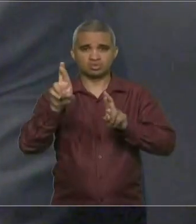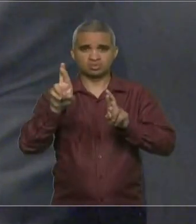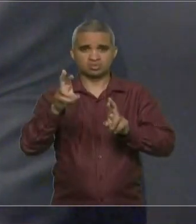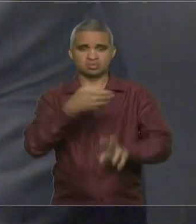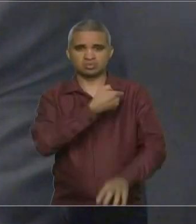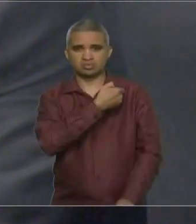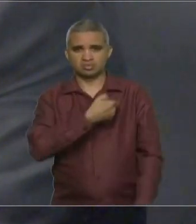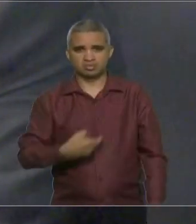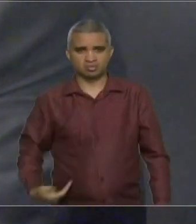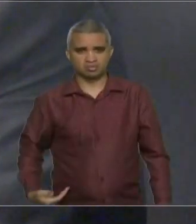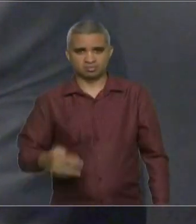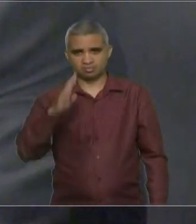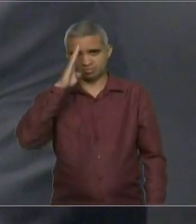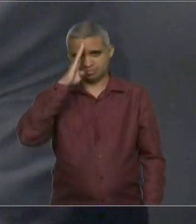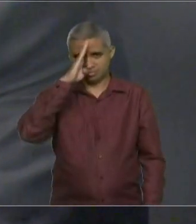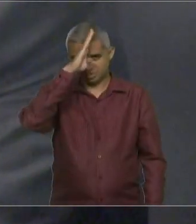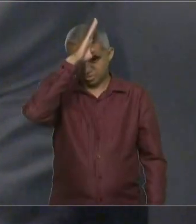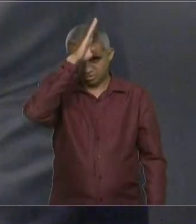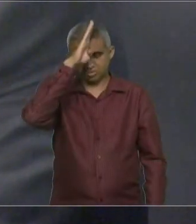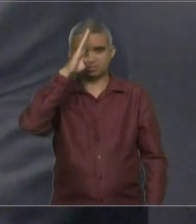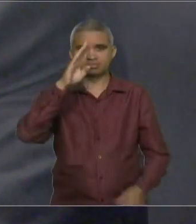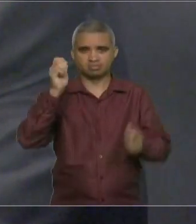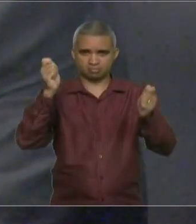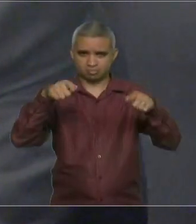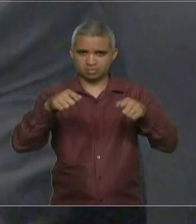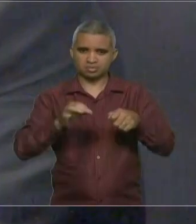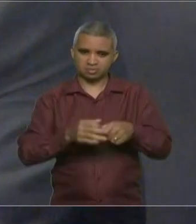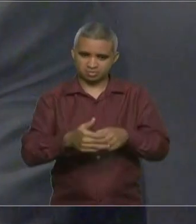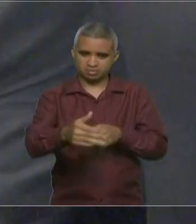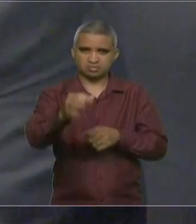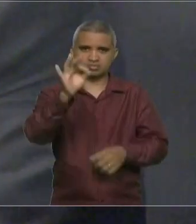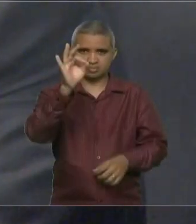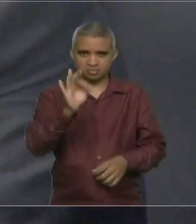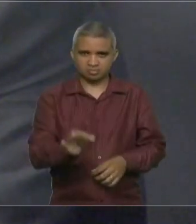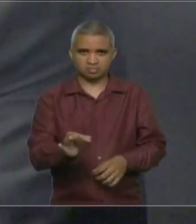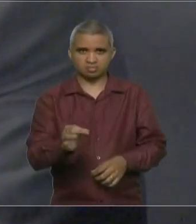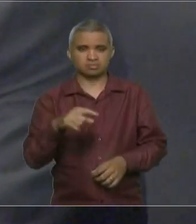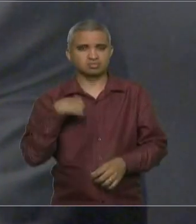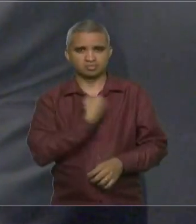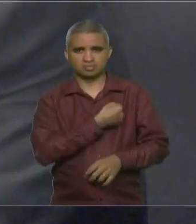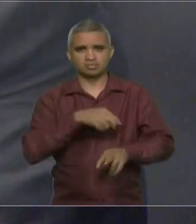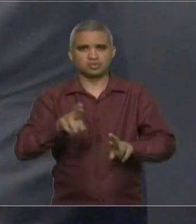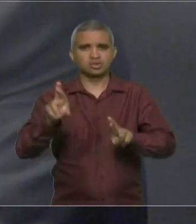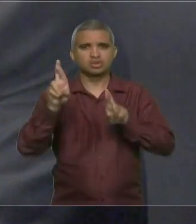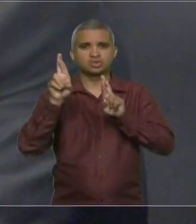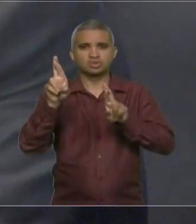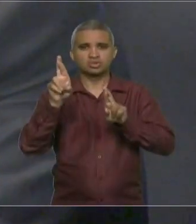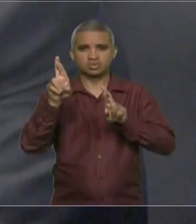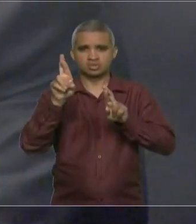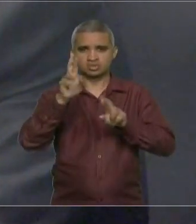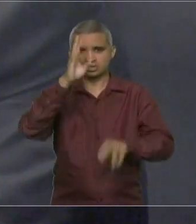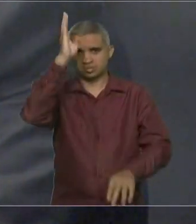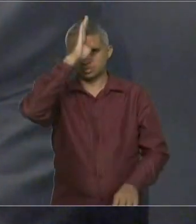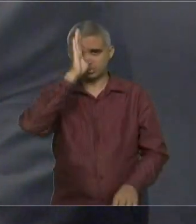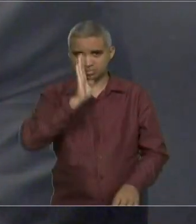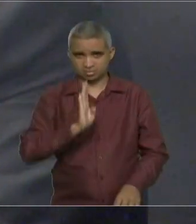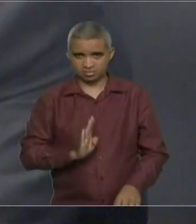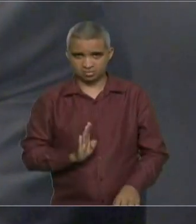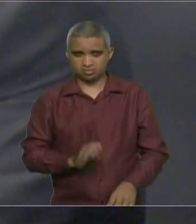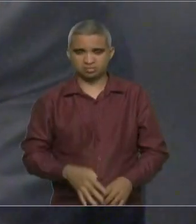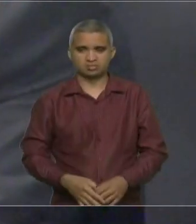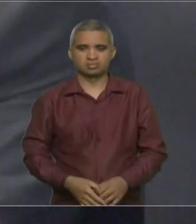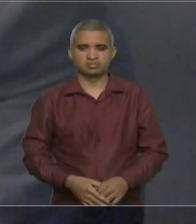Está certo? Nós estamos aqui defendendo o Brasil. Certo. Está certo? Sem nos querer